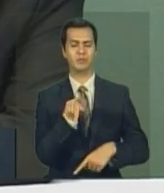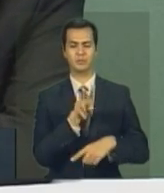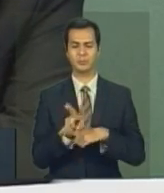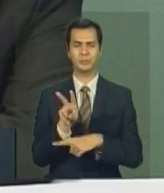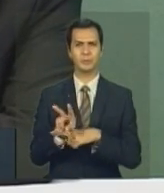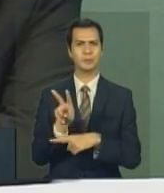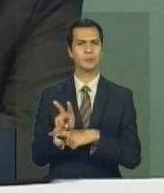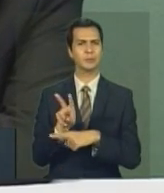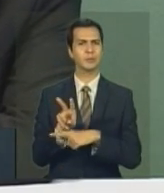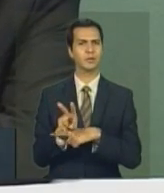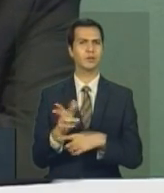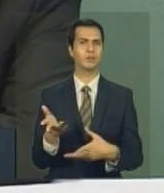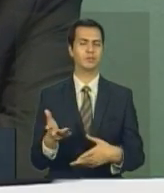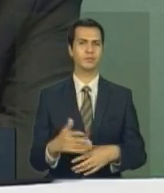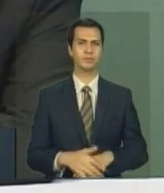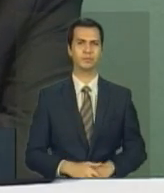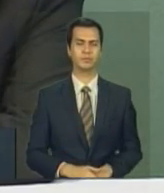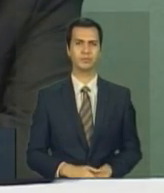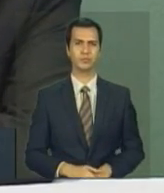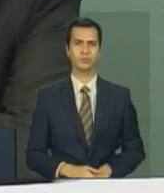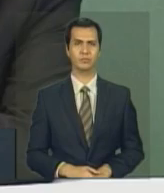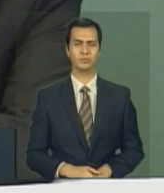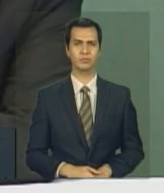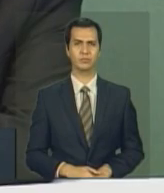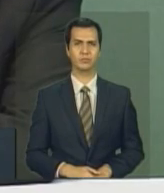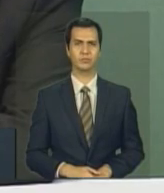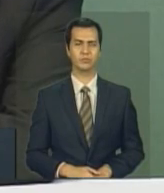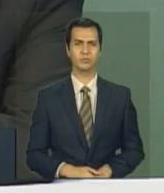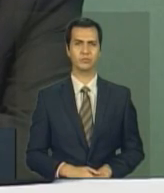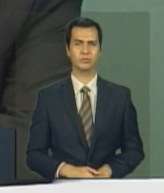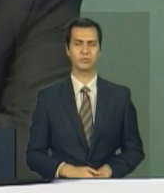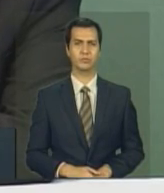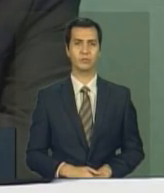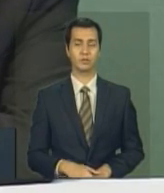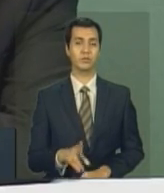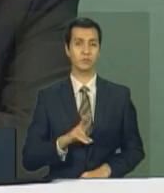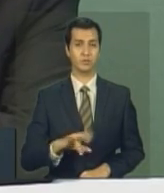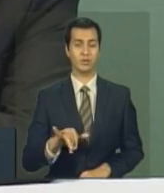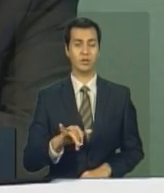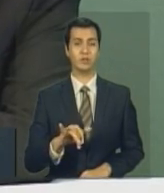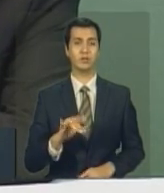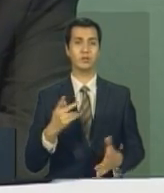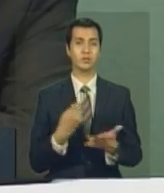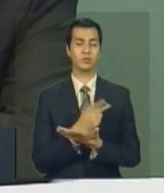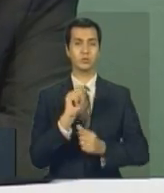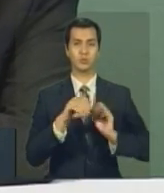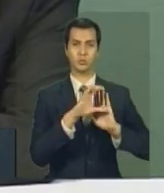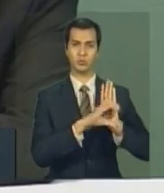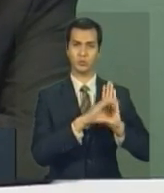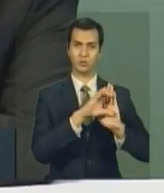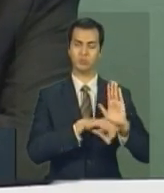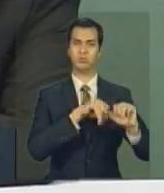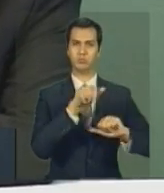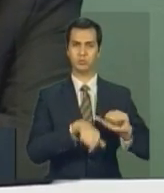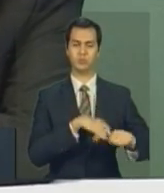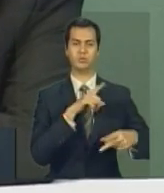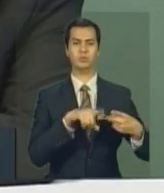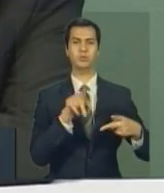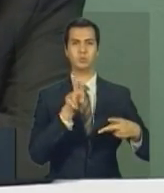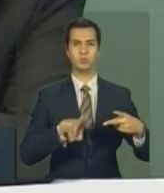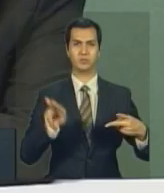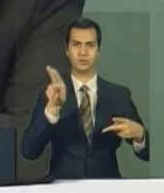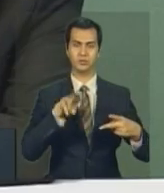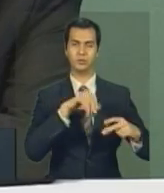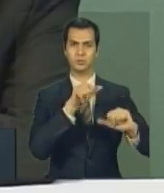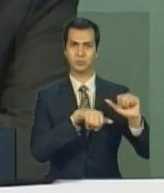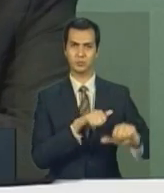programa Ciências Sem Fronteiras. Ou seja, vai ter um impacto enorme na questão curricular, na maneira das nossas universidades. E